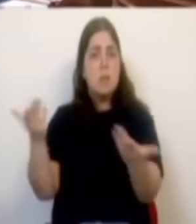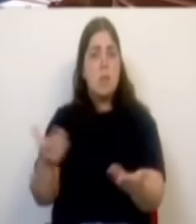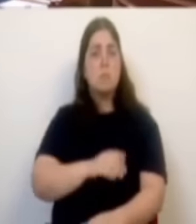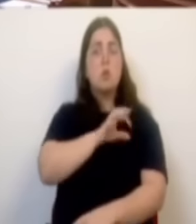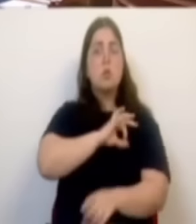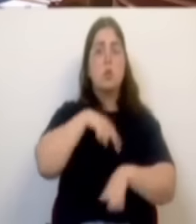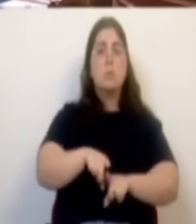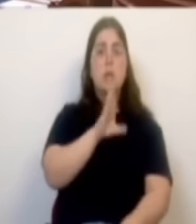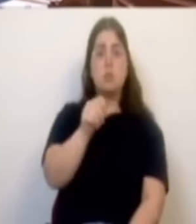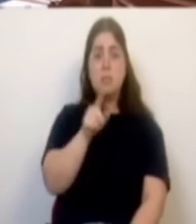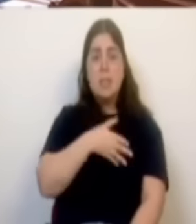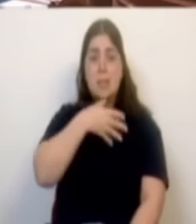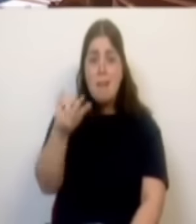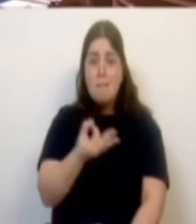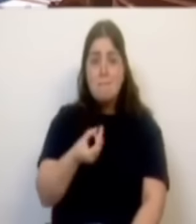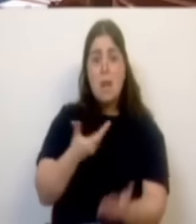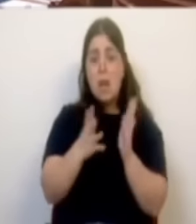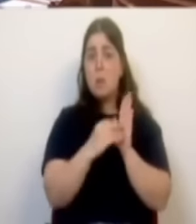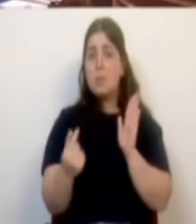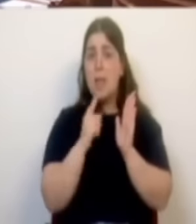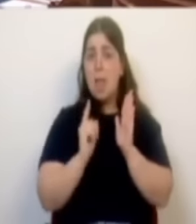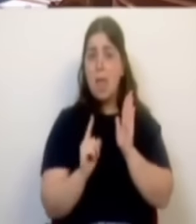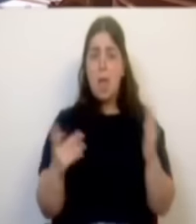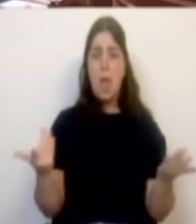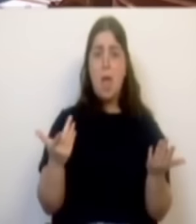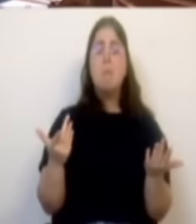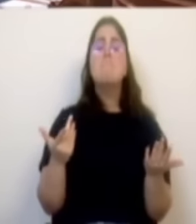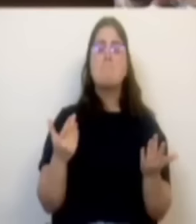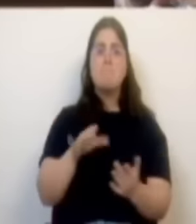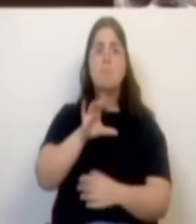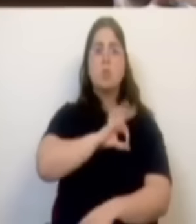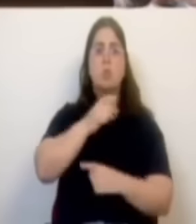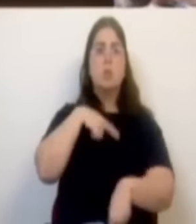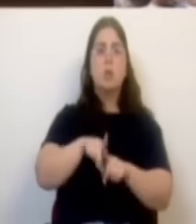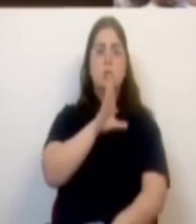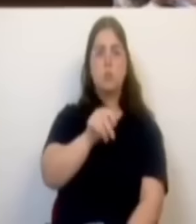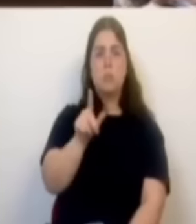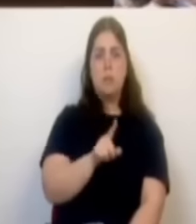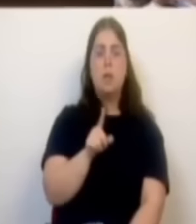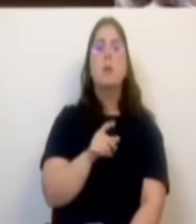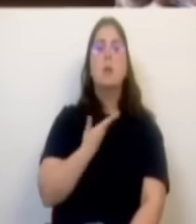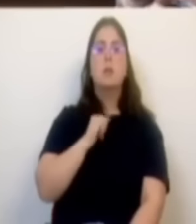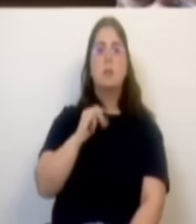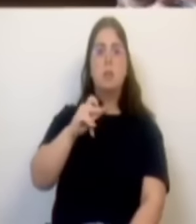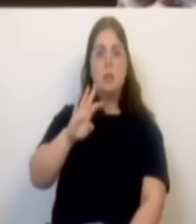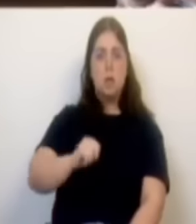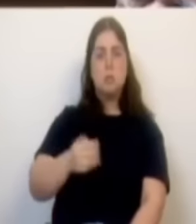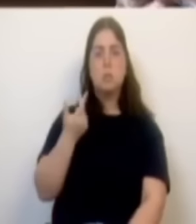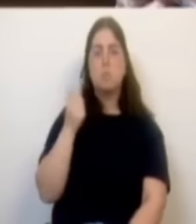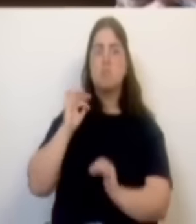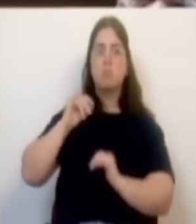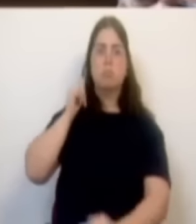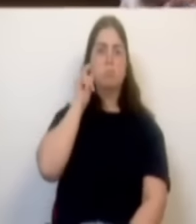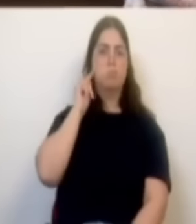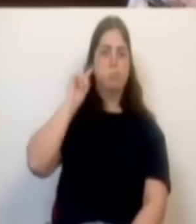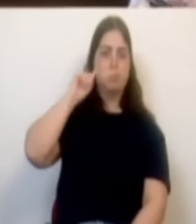Sabe-se, Sr. Deputado? Sabe-se, Sr. Deputado? É que o José Dias Fernandes, o deputado José Dias Fernandes, não foi para a França, de mão estendida, a pedir